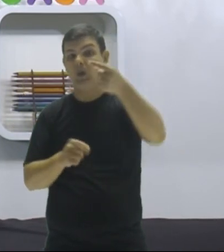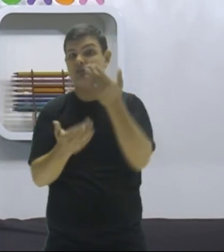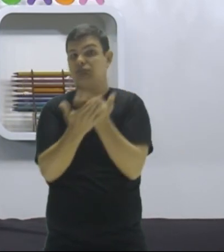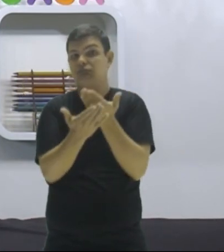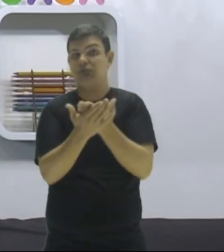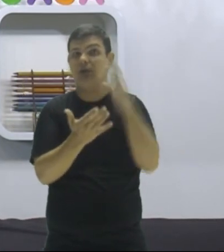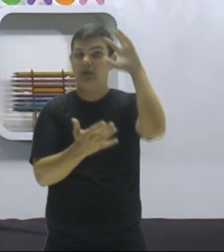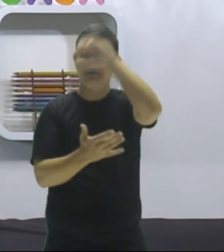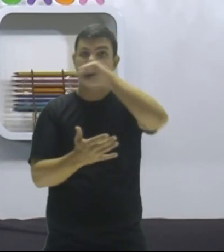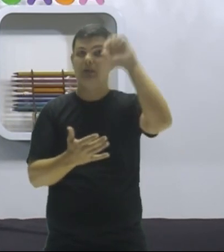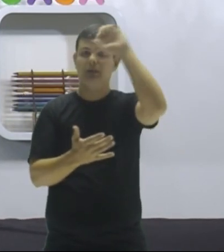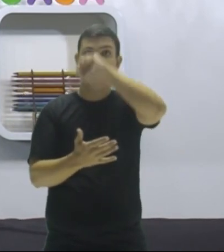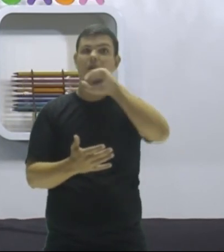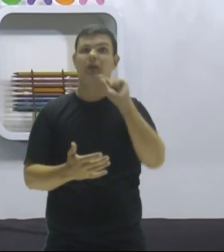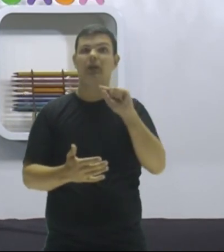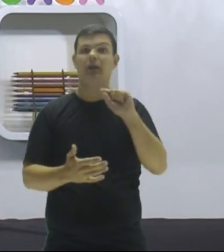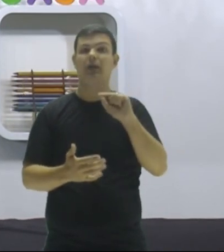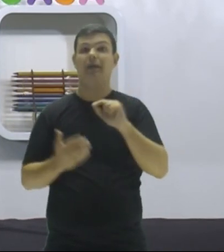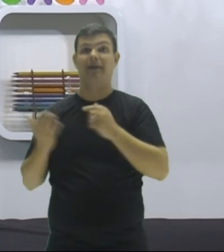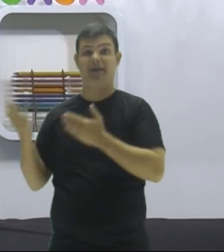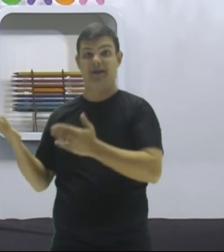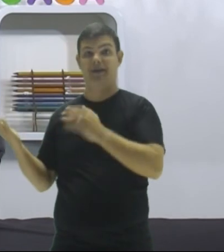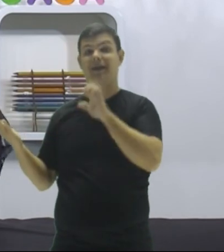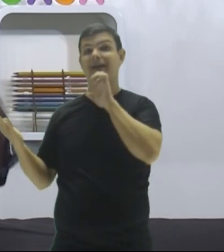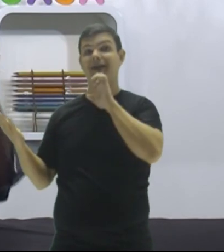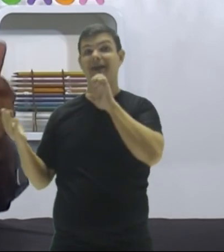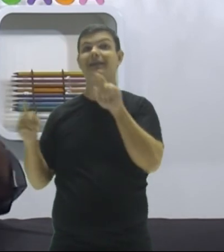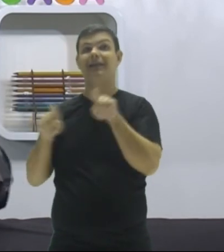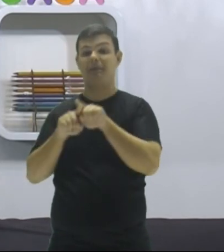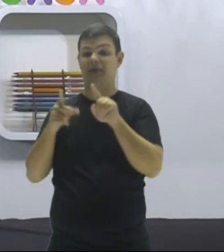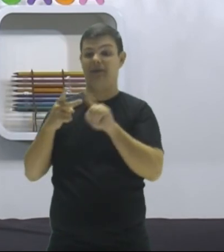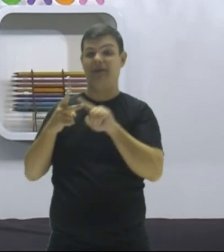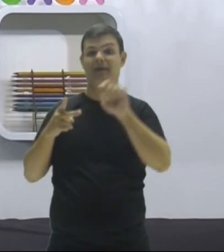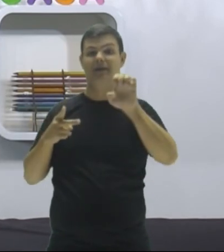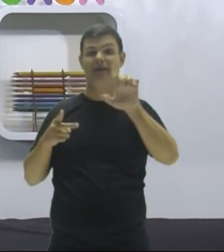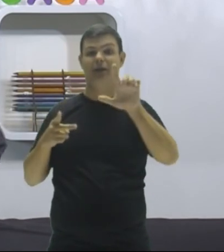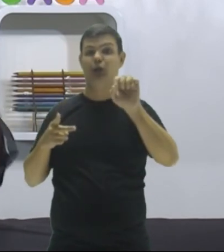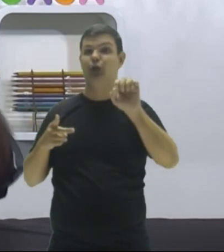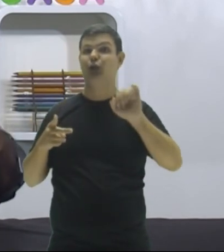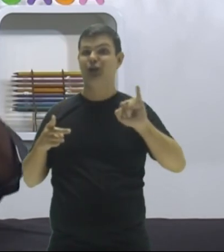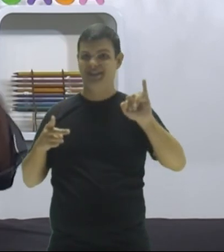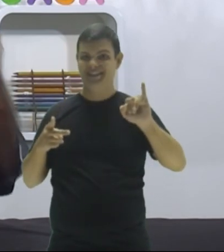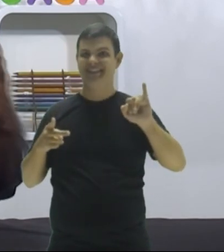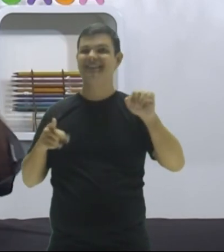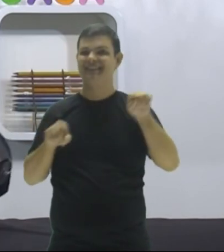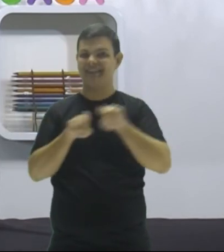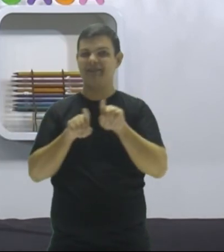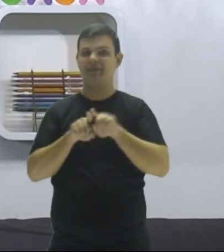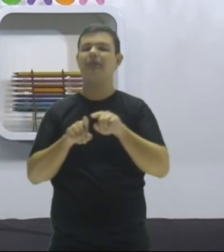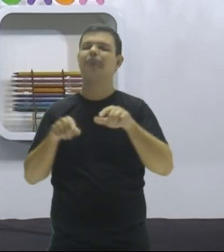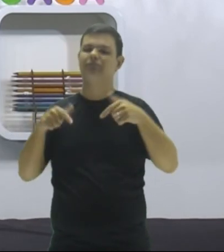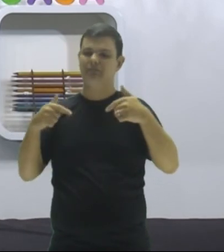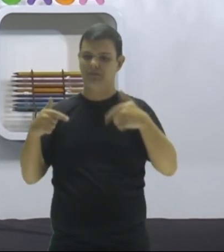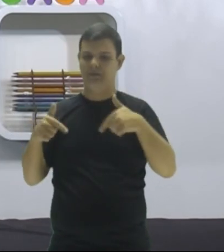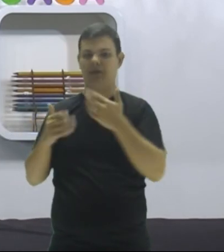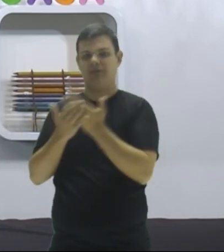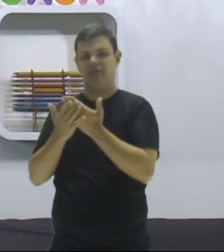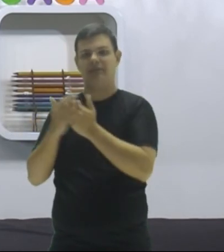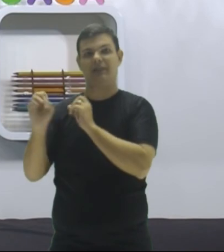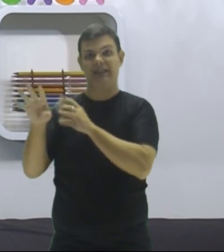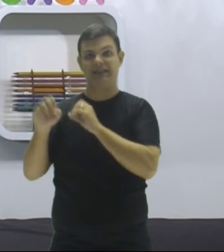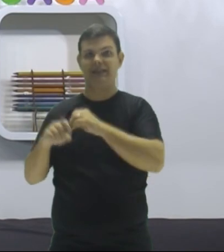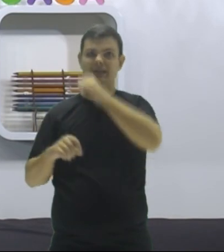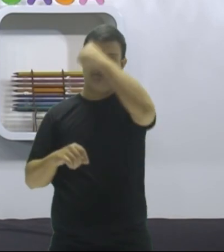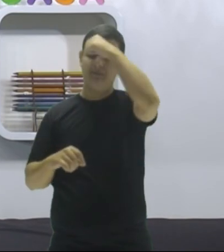aqui, vai estar trabalhando eu, o professor Elieze e o professor Eloy, nosso querido professor Eloy da Rede Municipal de Ensino de Belém,